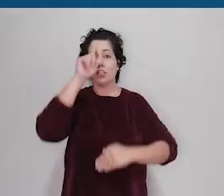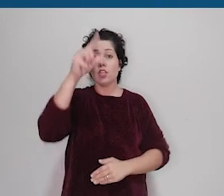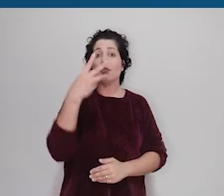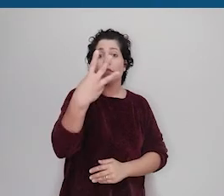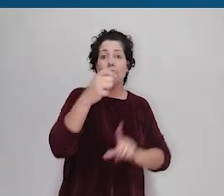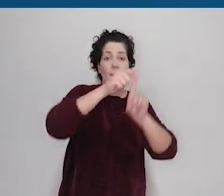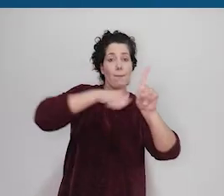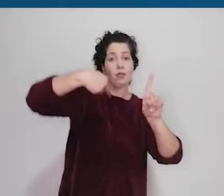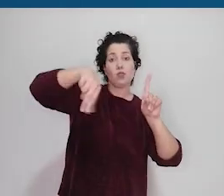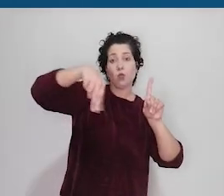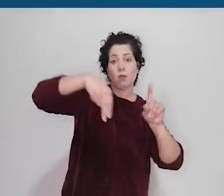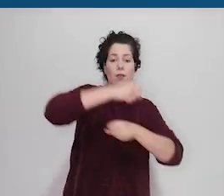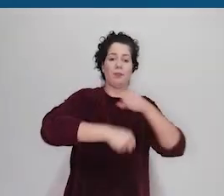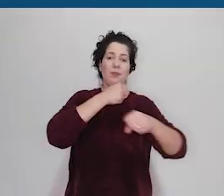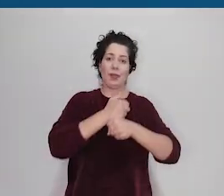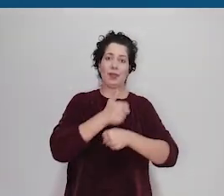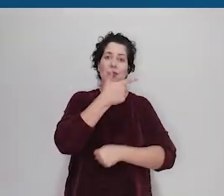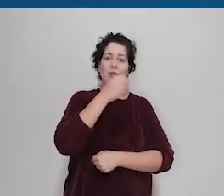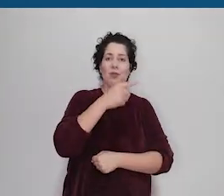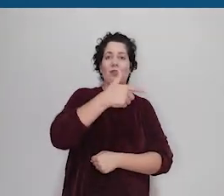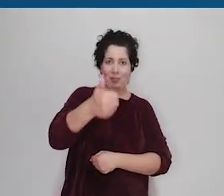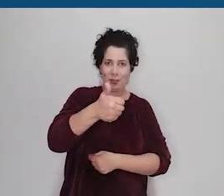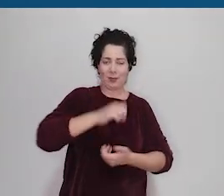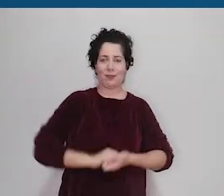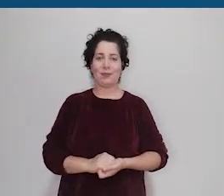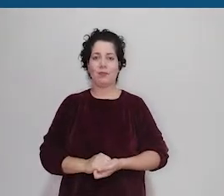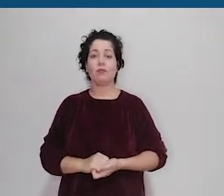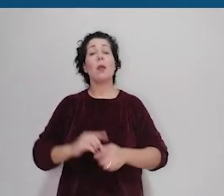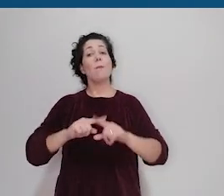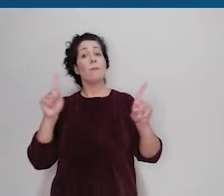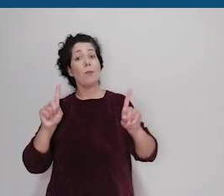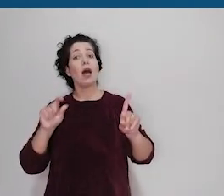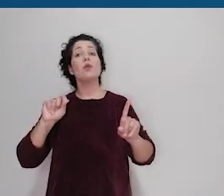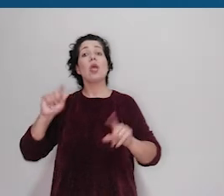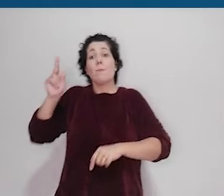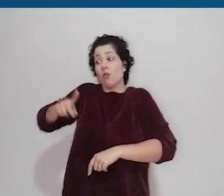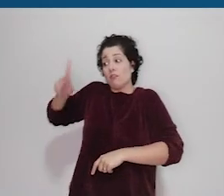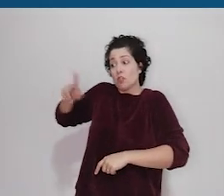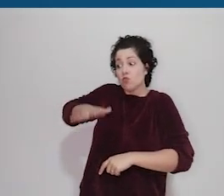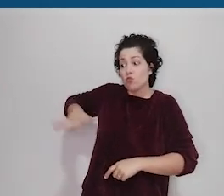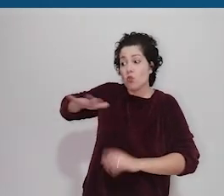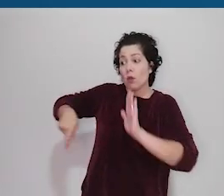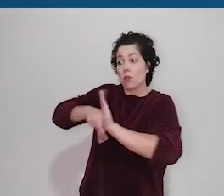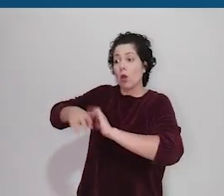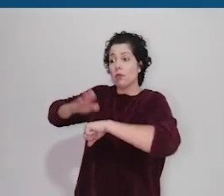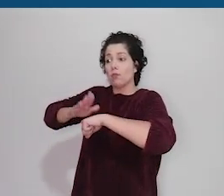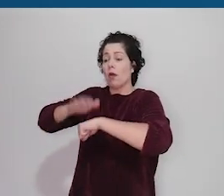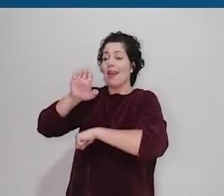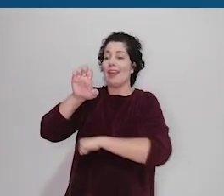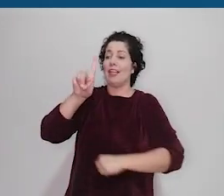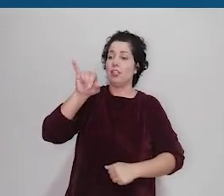sistema até o dia 3 de novembro de 2021 No caso de vídeos submetidos pelos